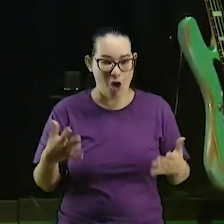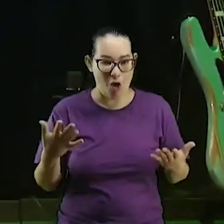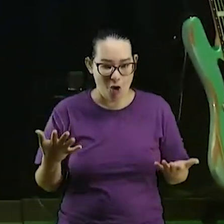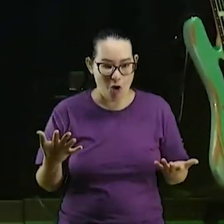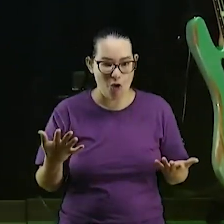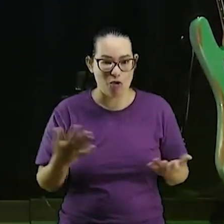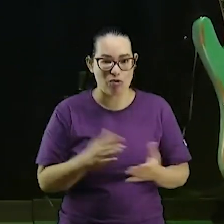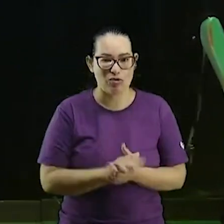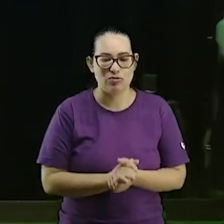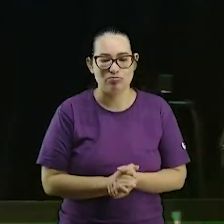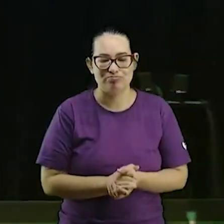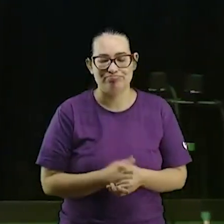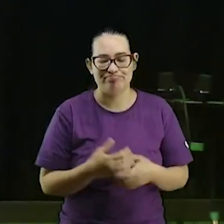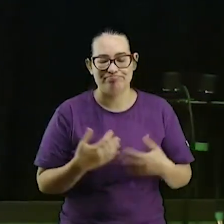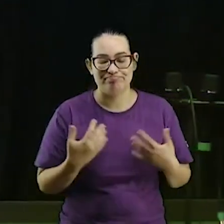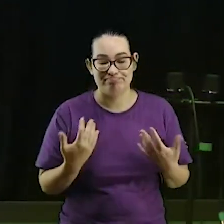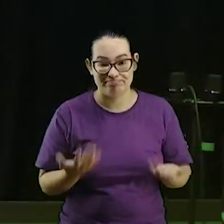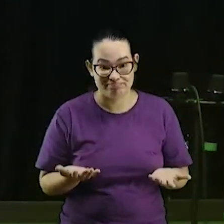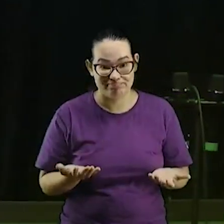a gente usa a bota pastor